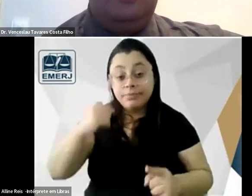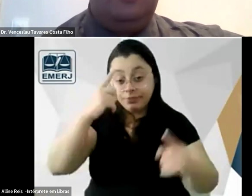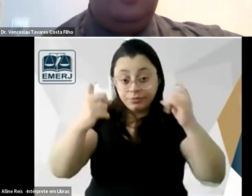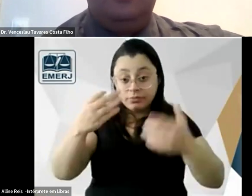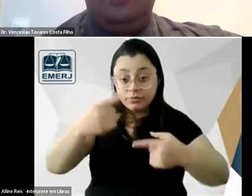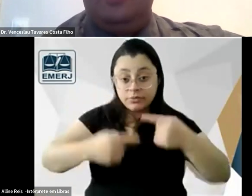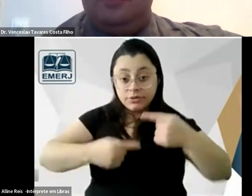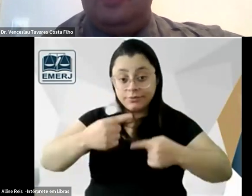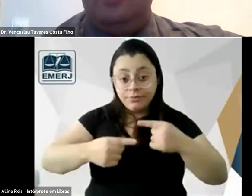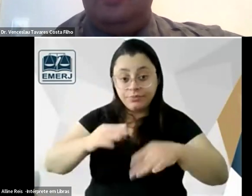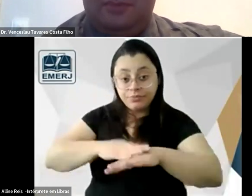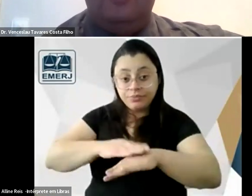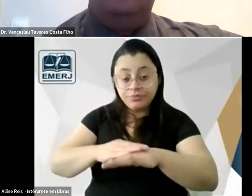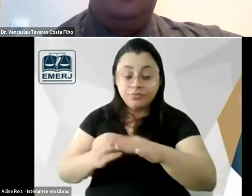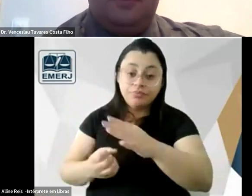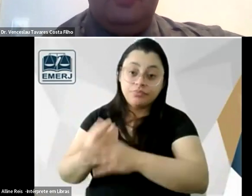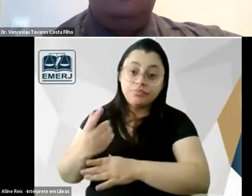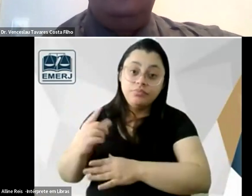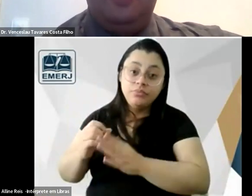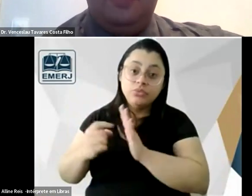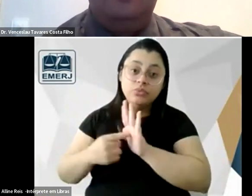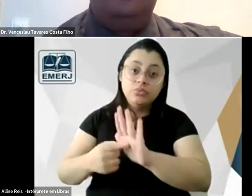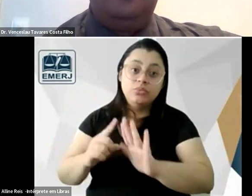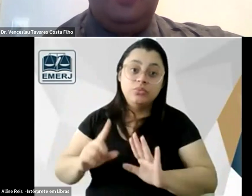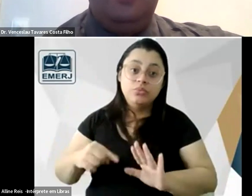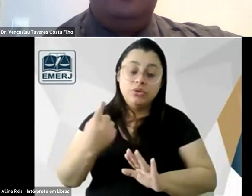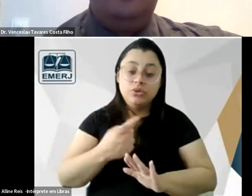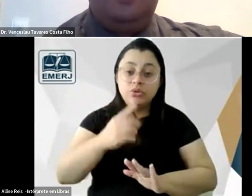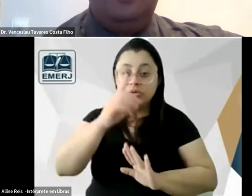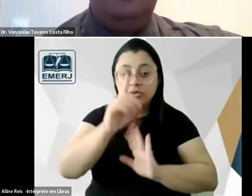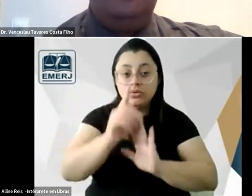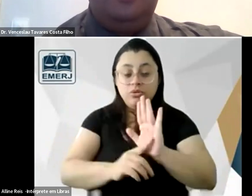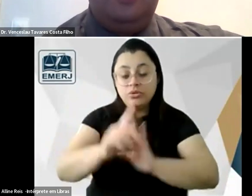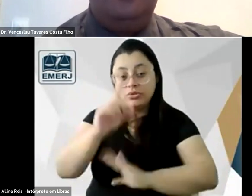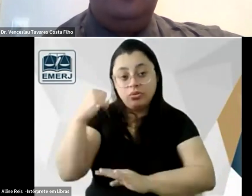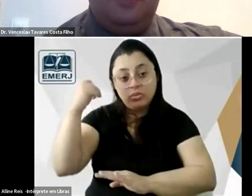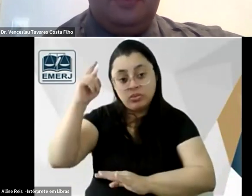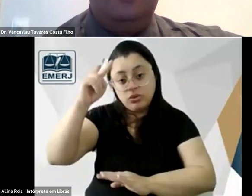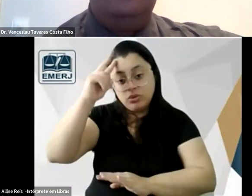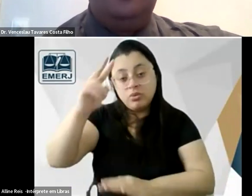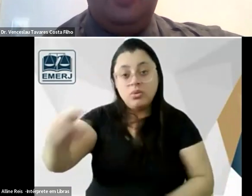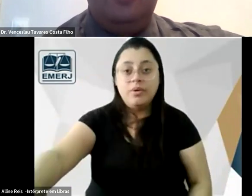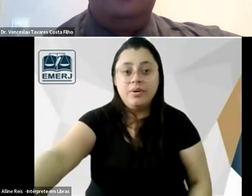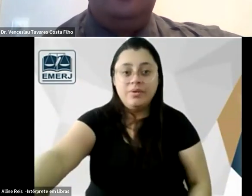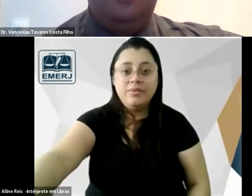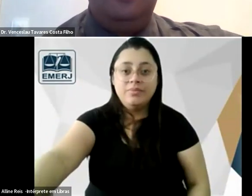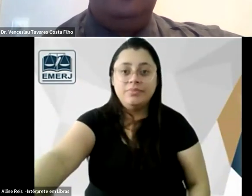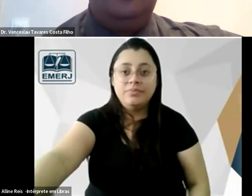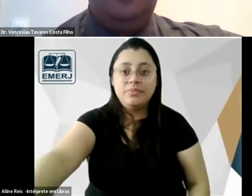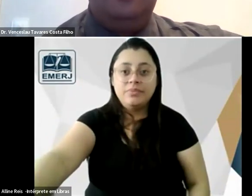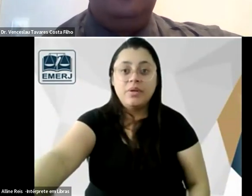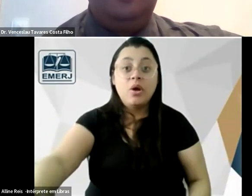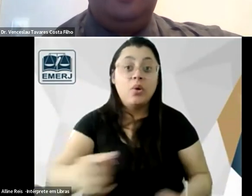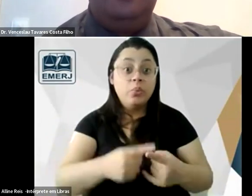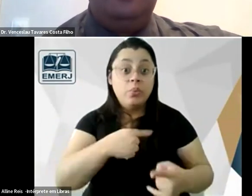foi por ela feito ela que trouxe para nós o meu fórum de história do direito se agregou a essa ideia porque eu achei muito